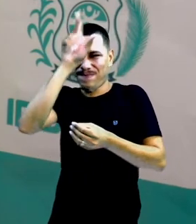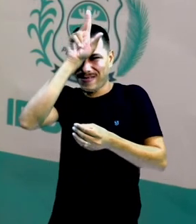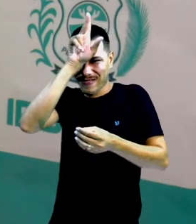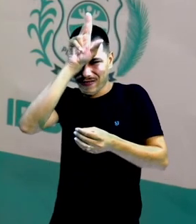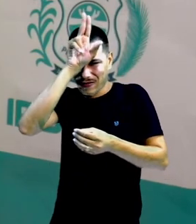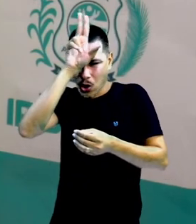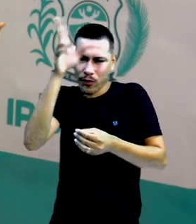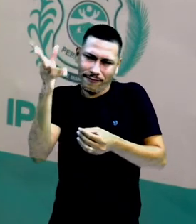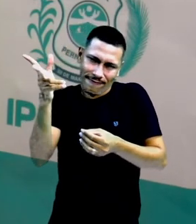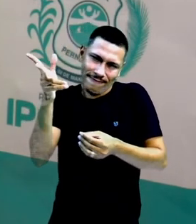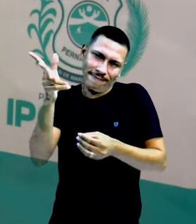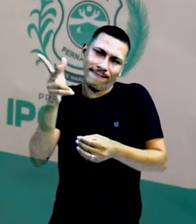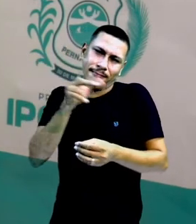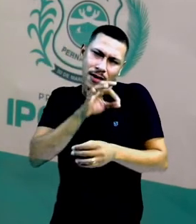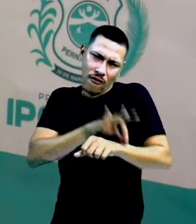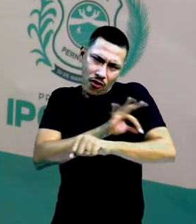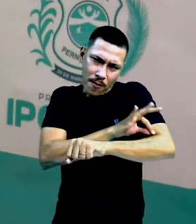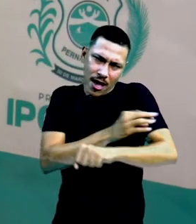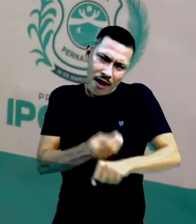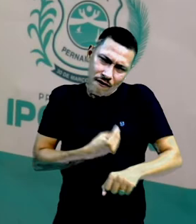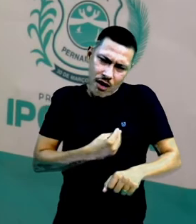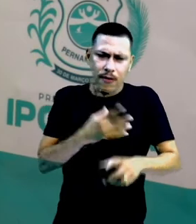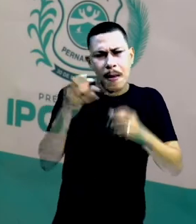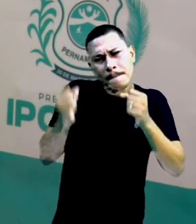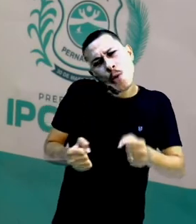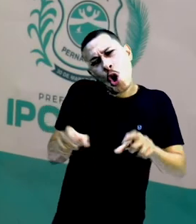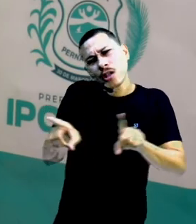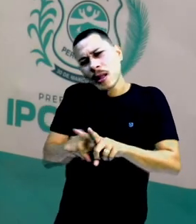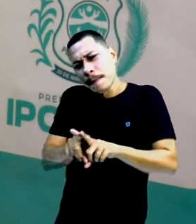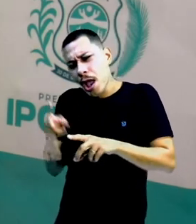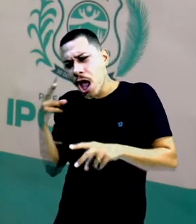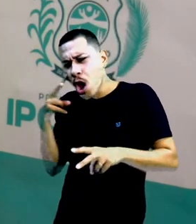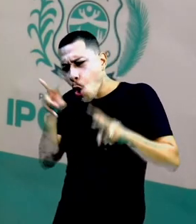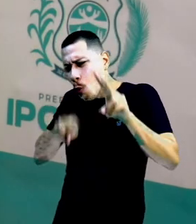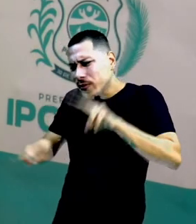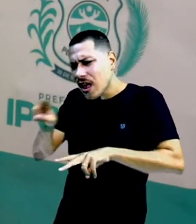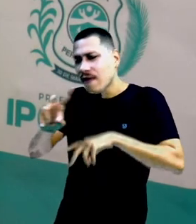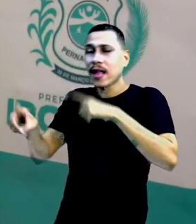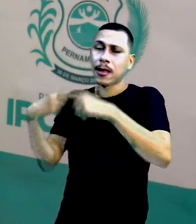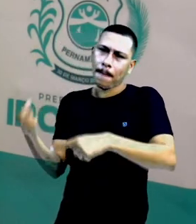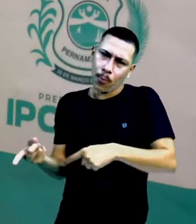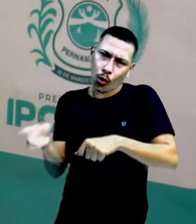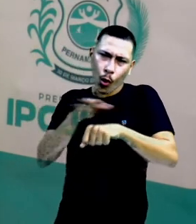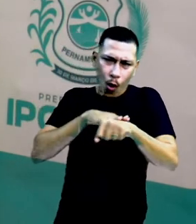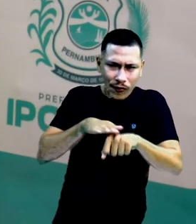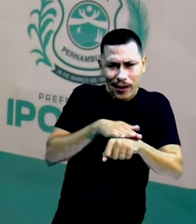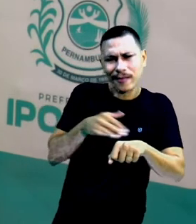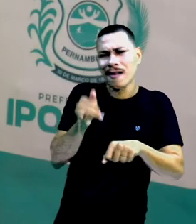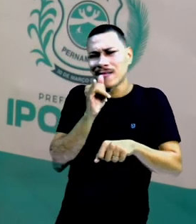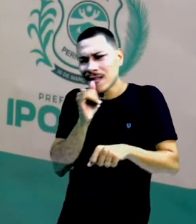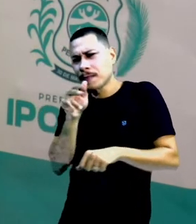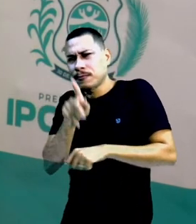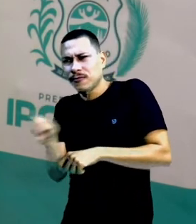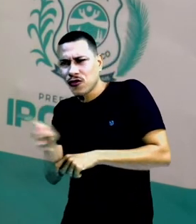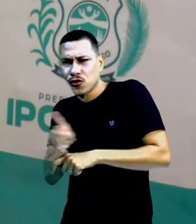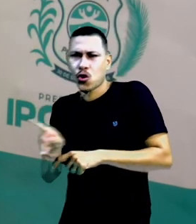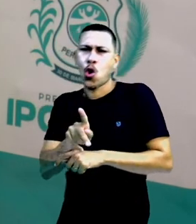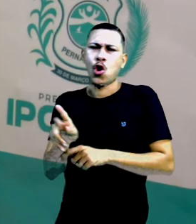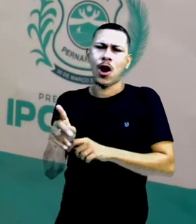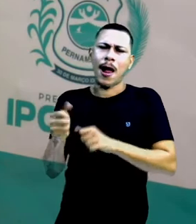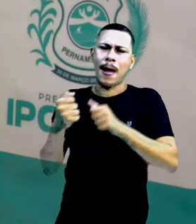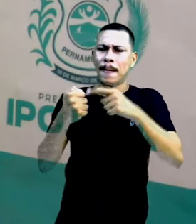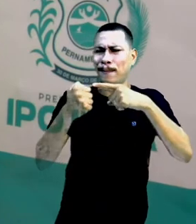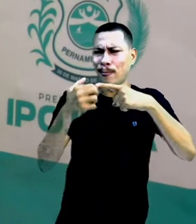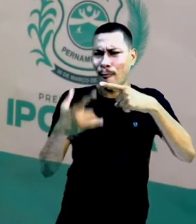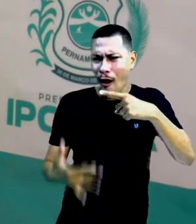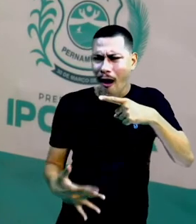você observa, chega lá na escola e diz assim, professora, eu fiquei observando como é que as formiguinhas